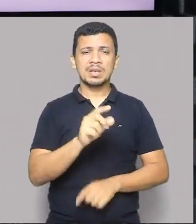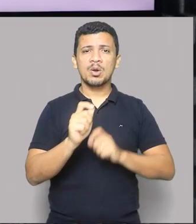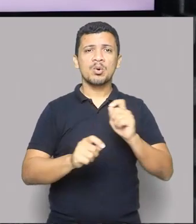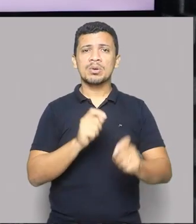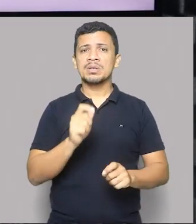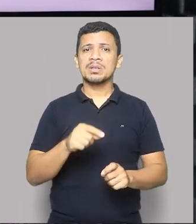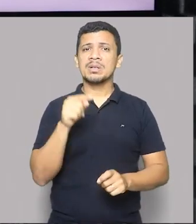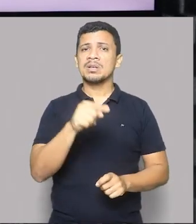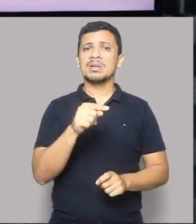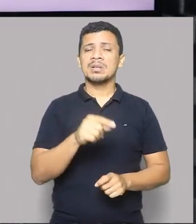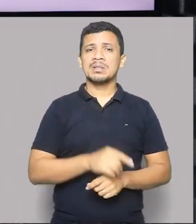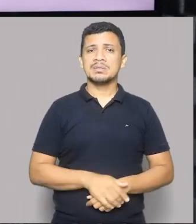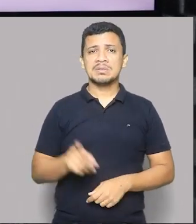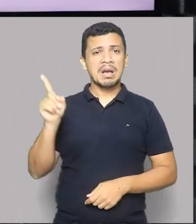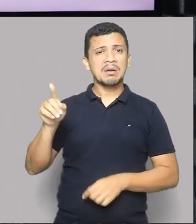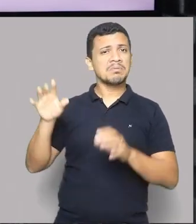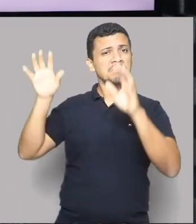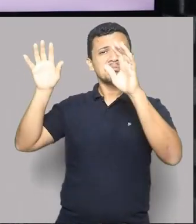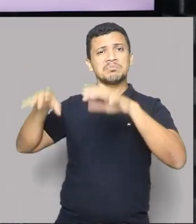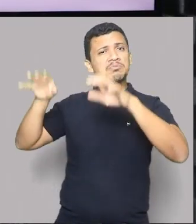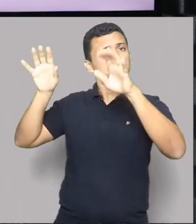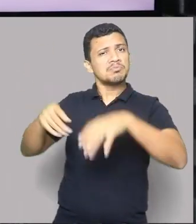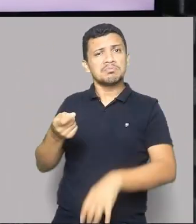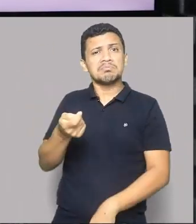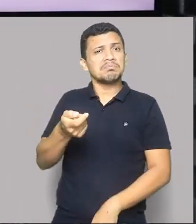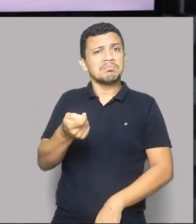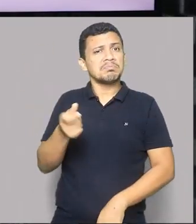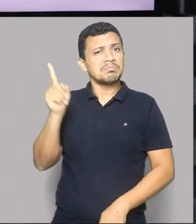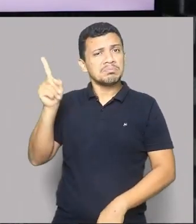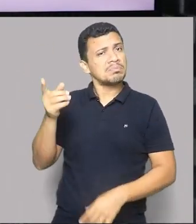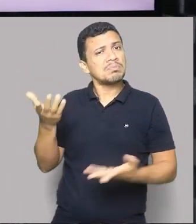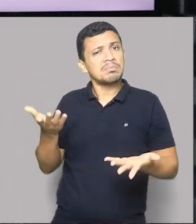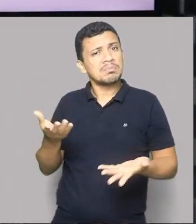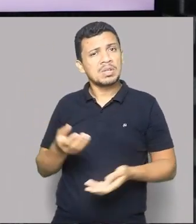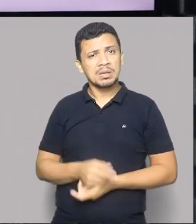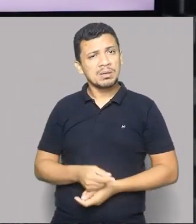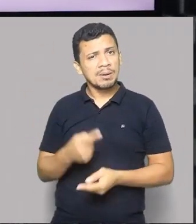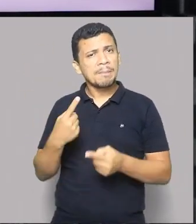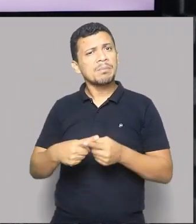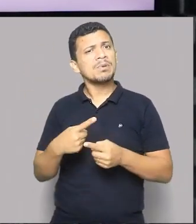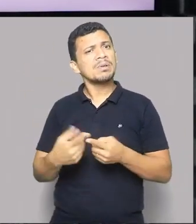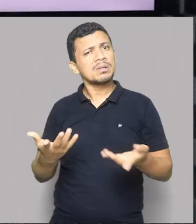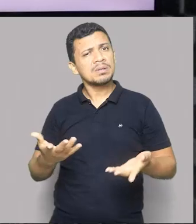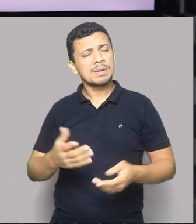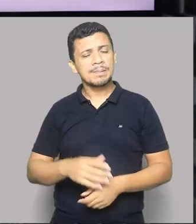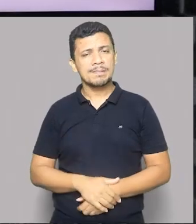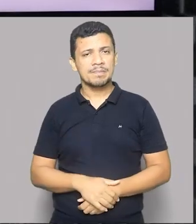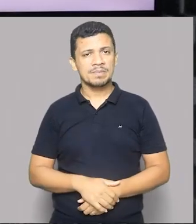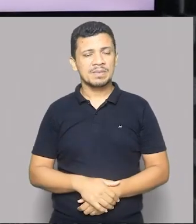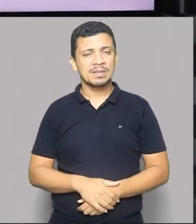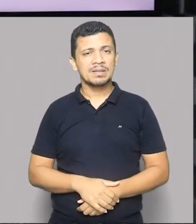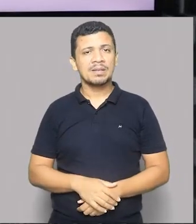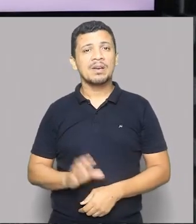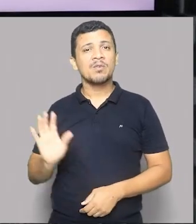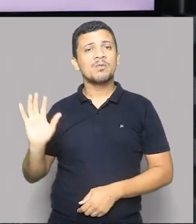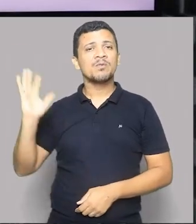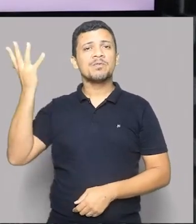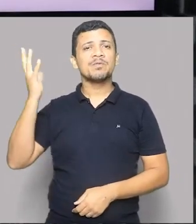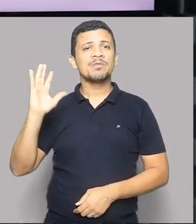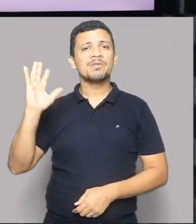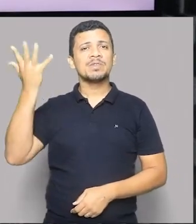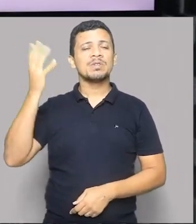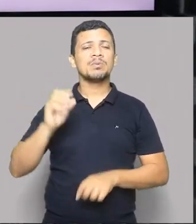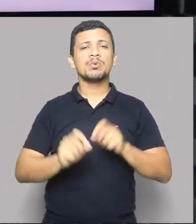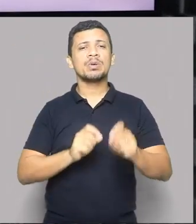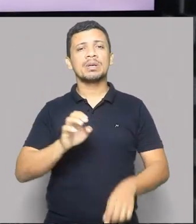mídia tem dito que não está chovendo muito na floresta amazônica. Por que será? Um fenômeno denominado de